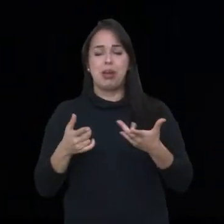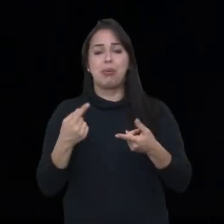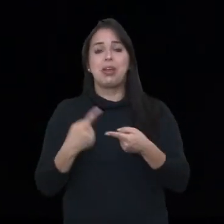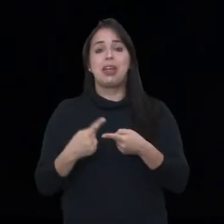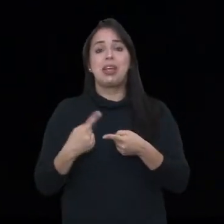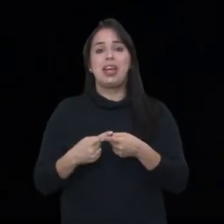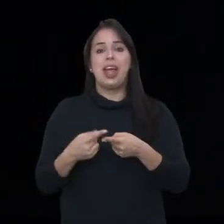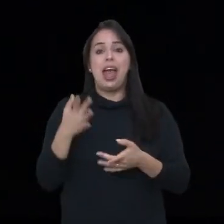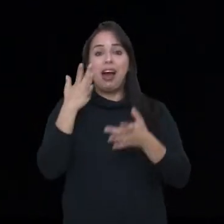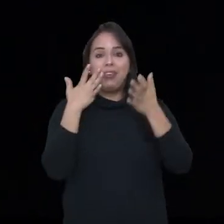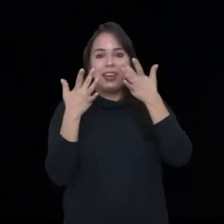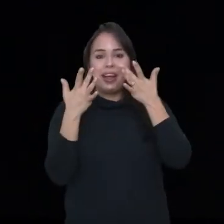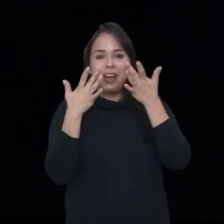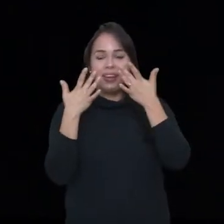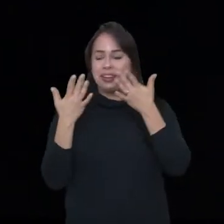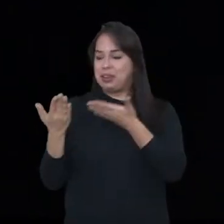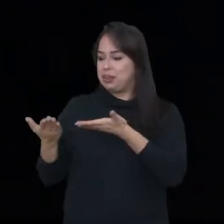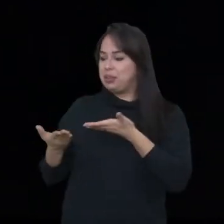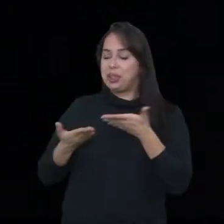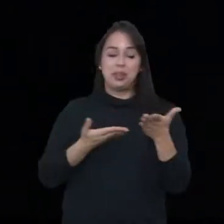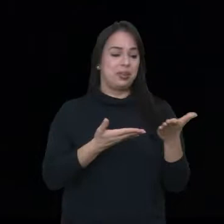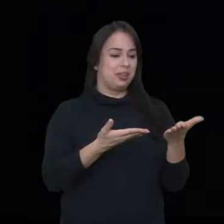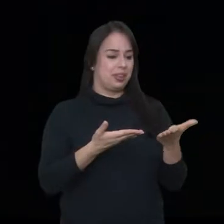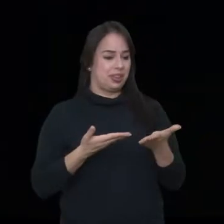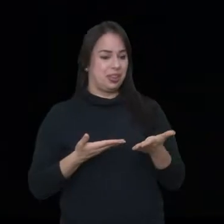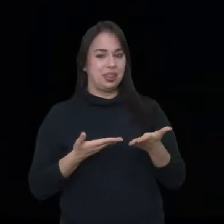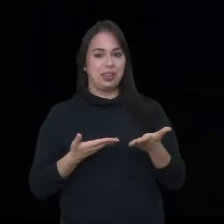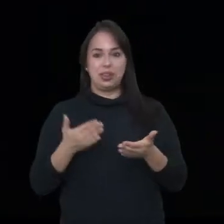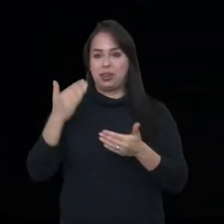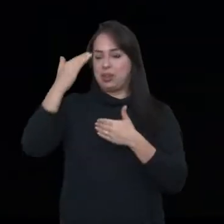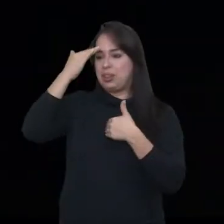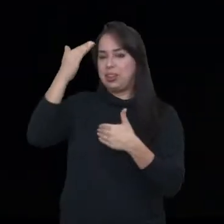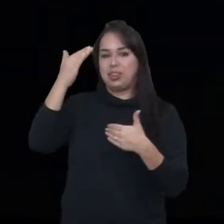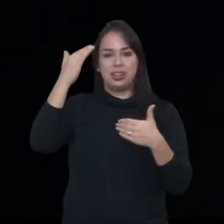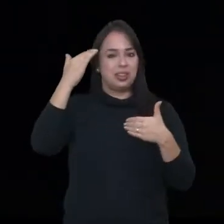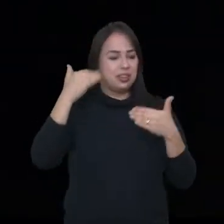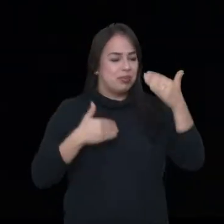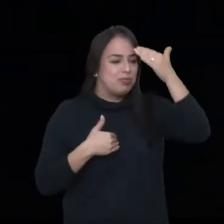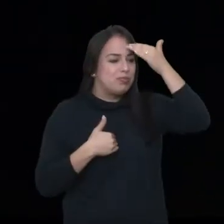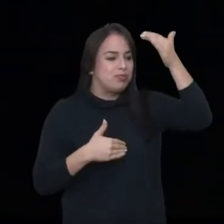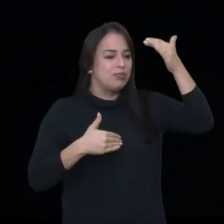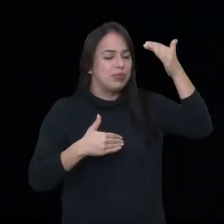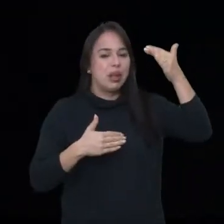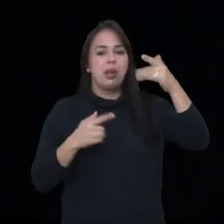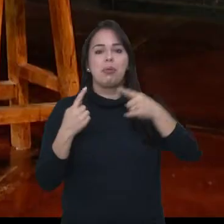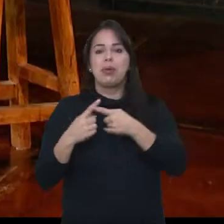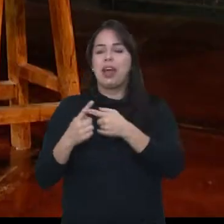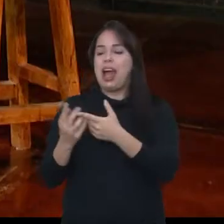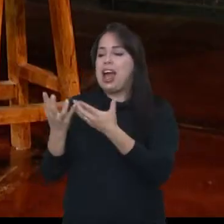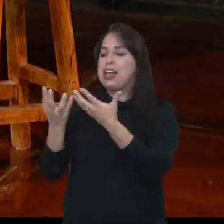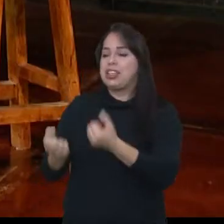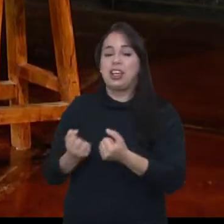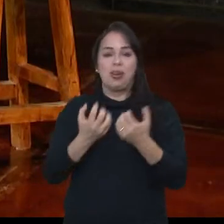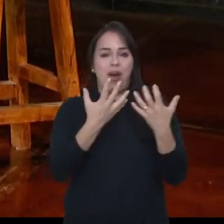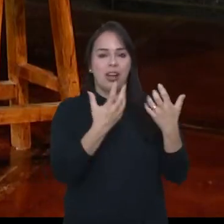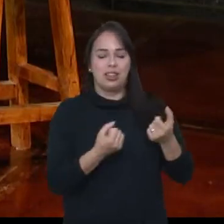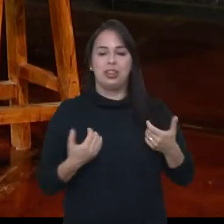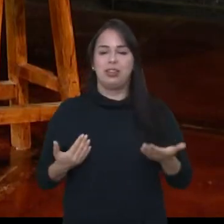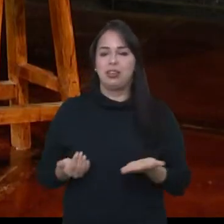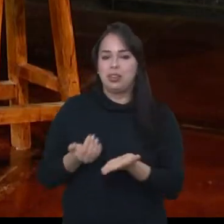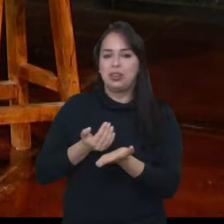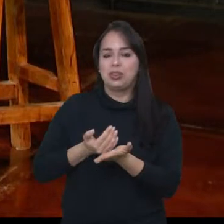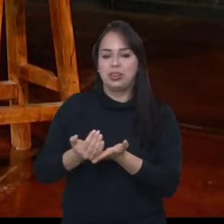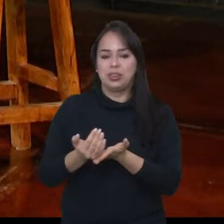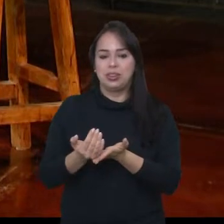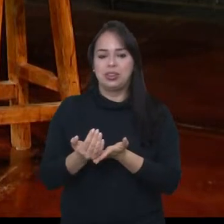teatro. Sejam muito bem-vindos. Muito obrigada por ter aceitado o convite. Para a gente começar, eu